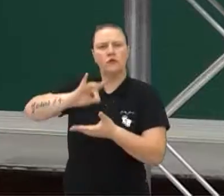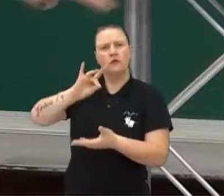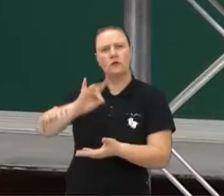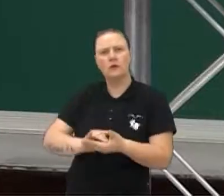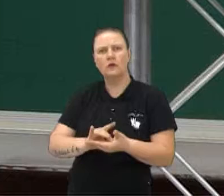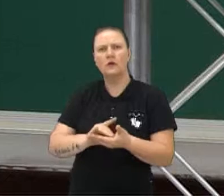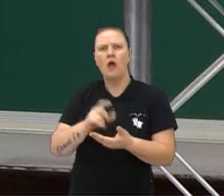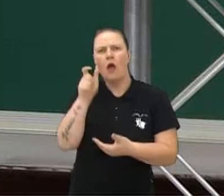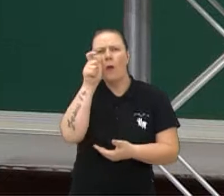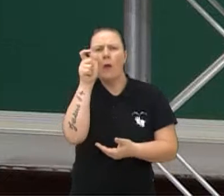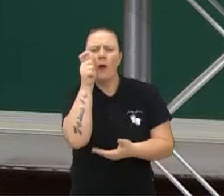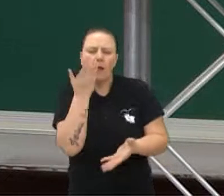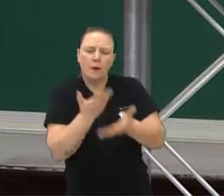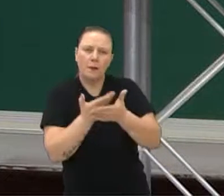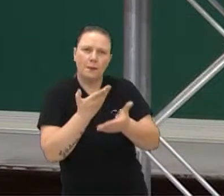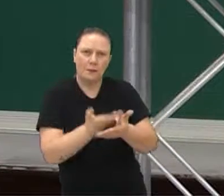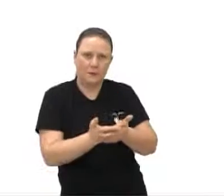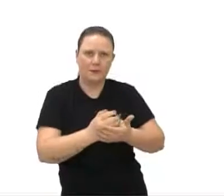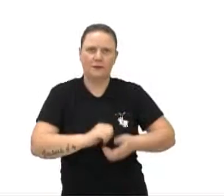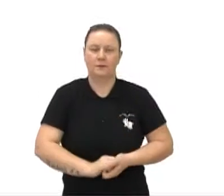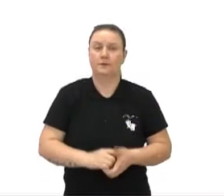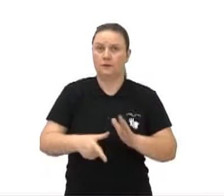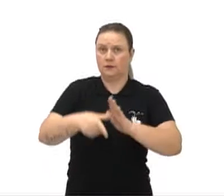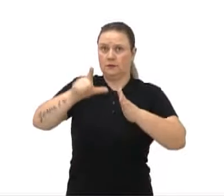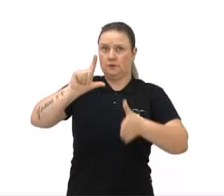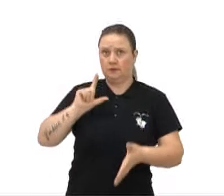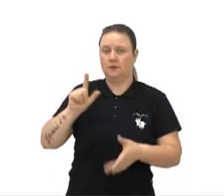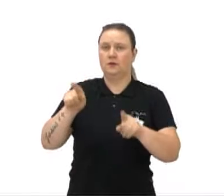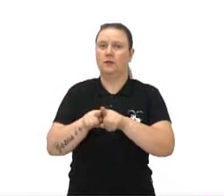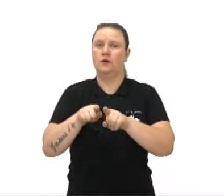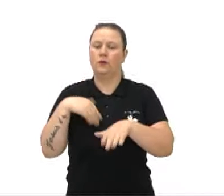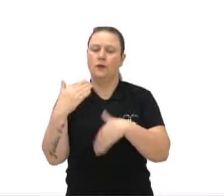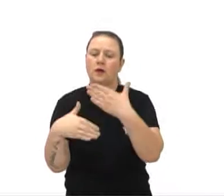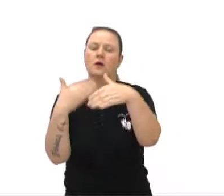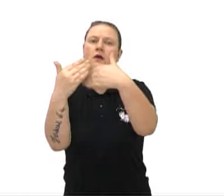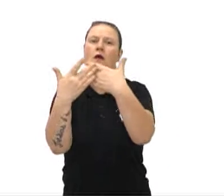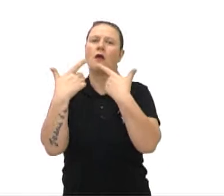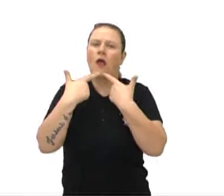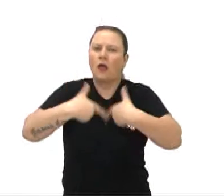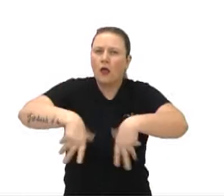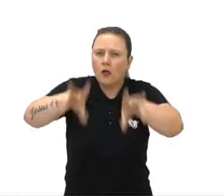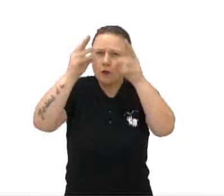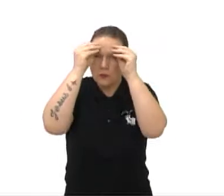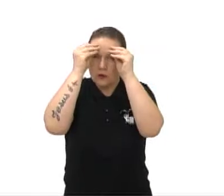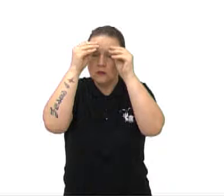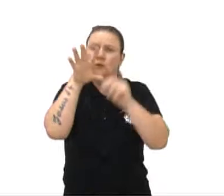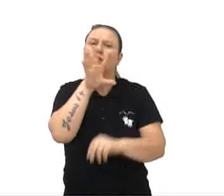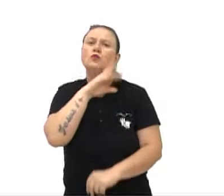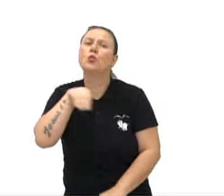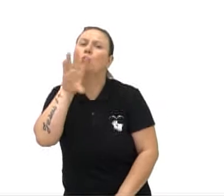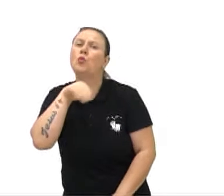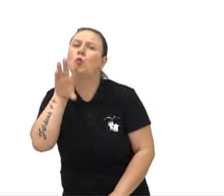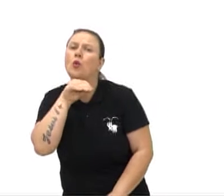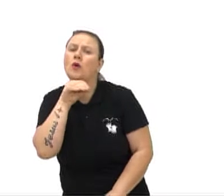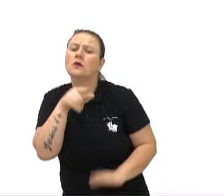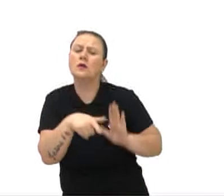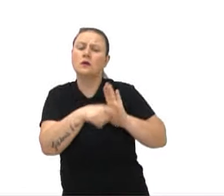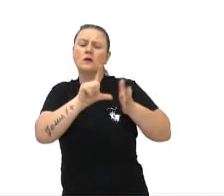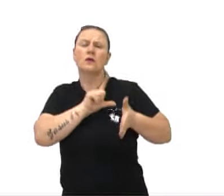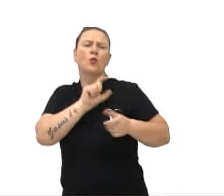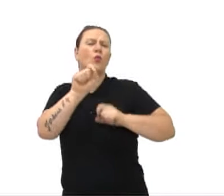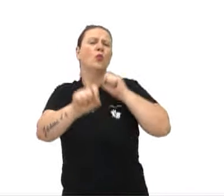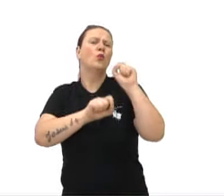acompanhando a nossa aula. Antes do homem desenvolver a linguagem oral, qual linguagem ele